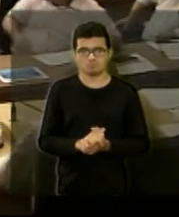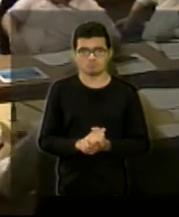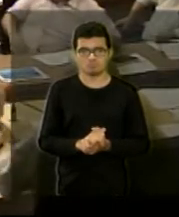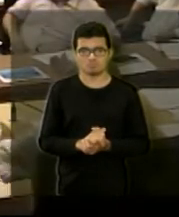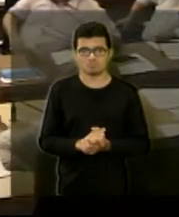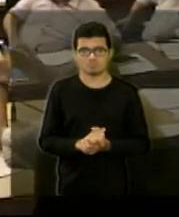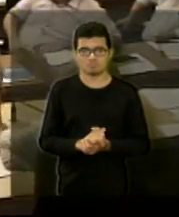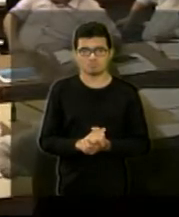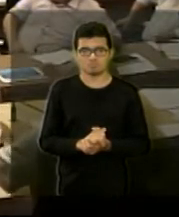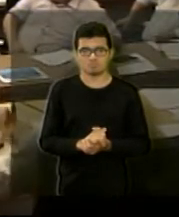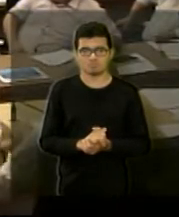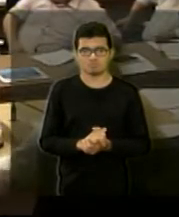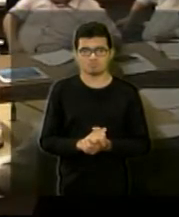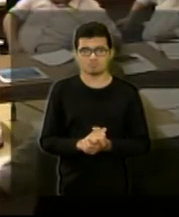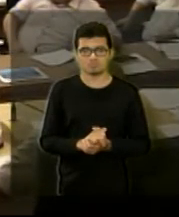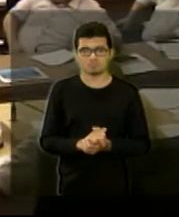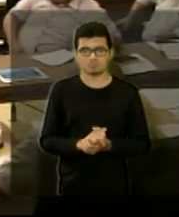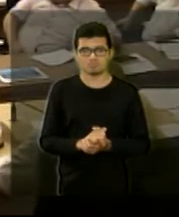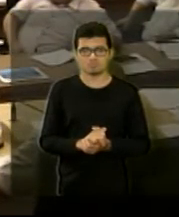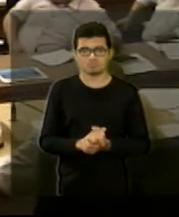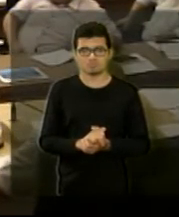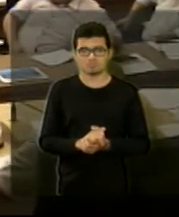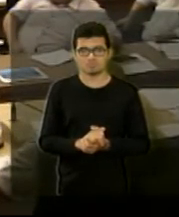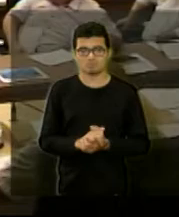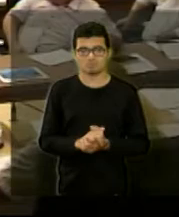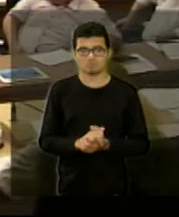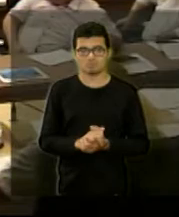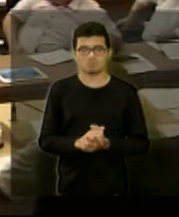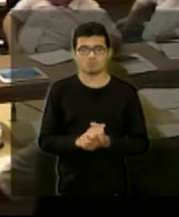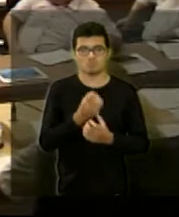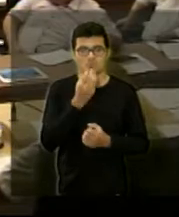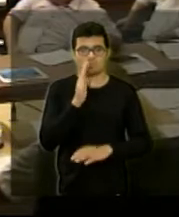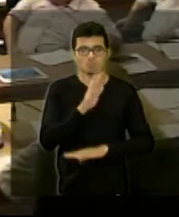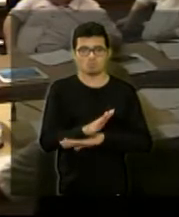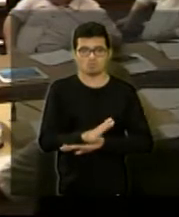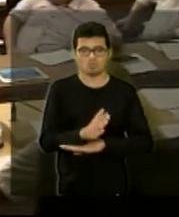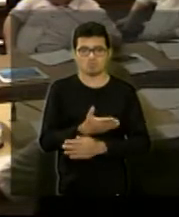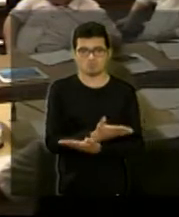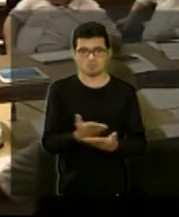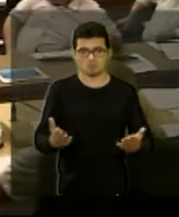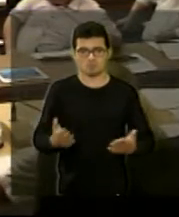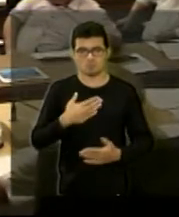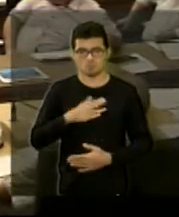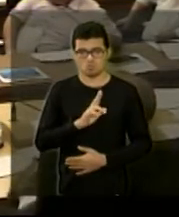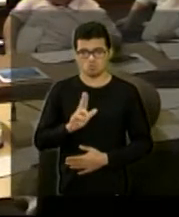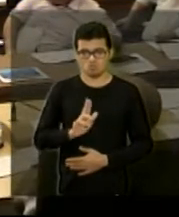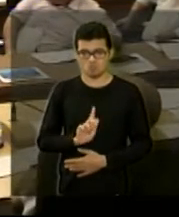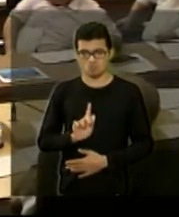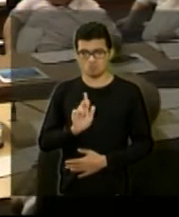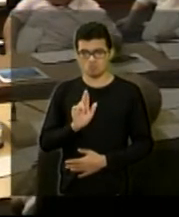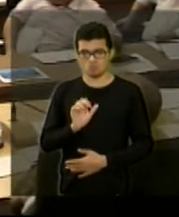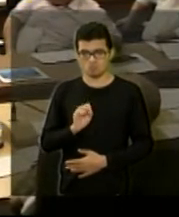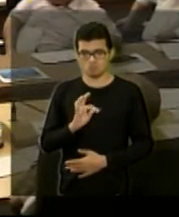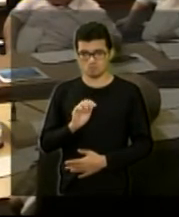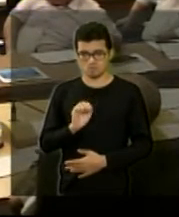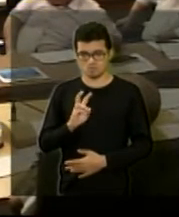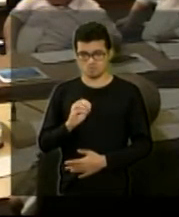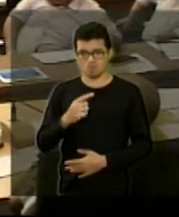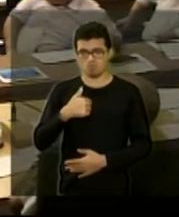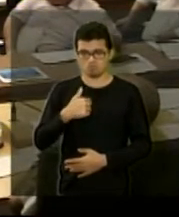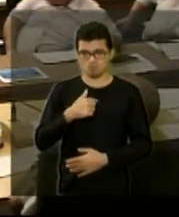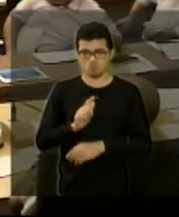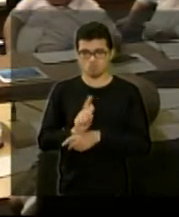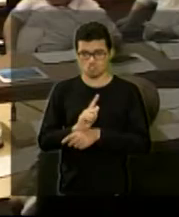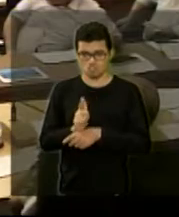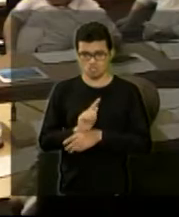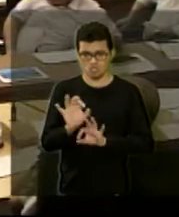Podem ficar juntos, os dois. Bom, boa tarde a todos. Meu nome é Gustavo, sou gerente de planejamento da Secretaria da